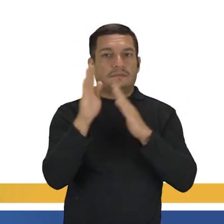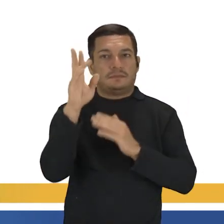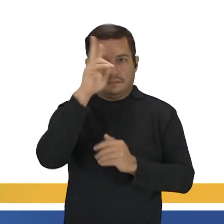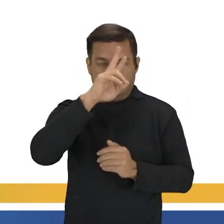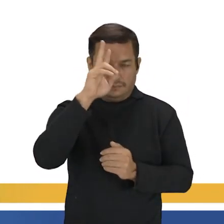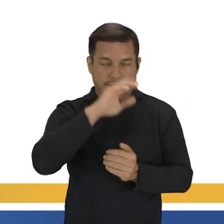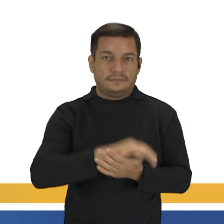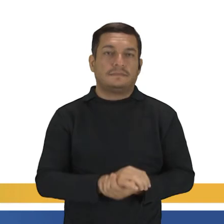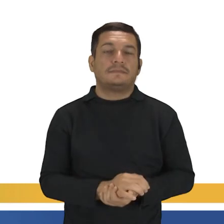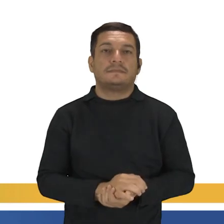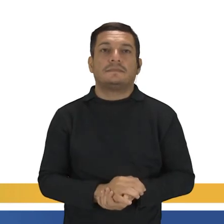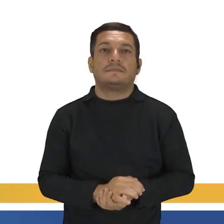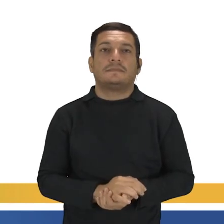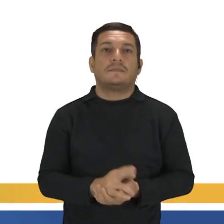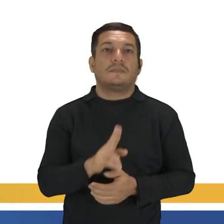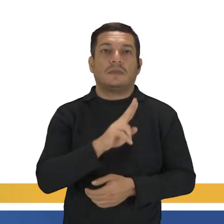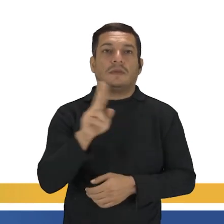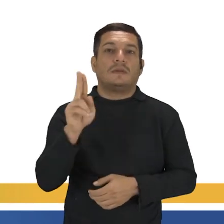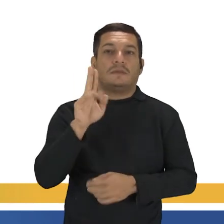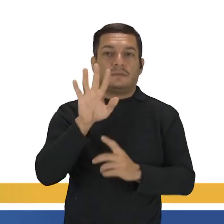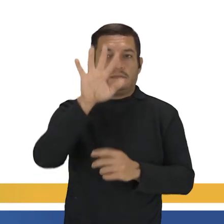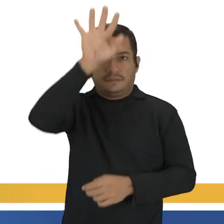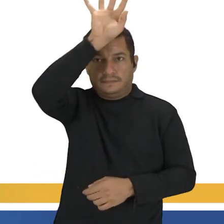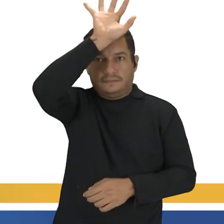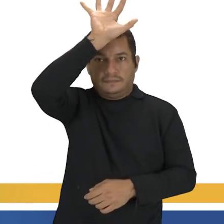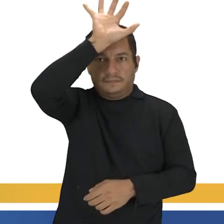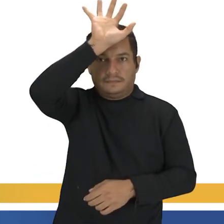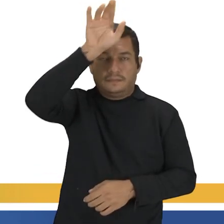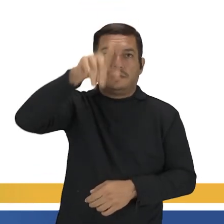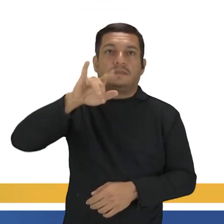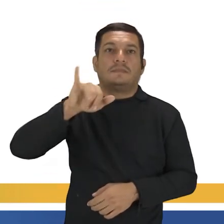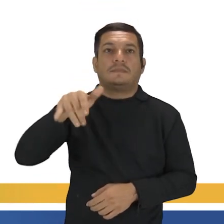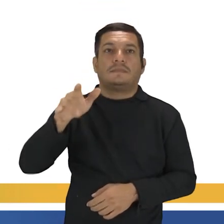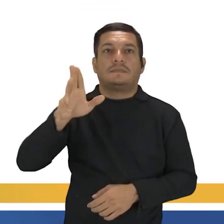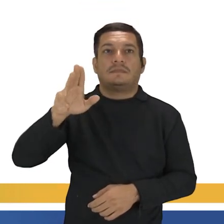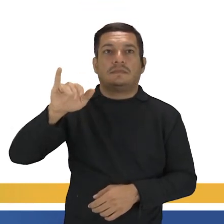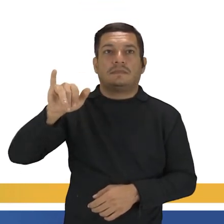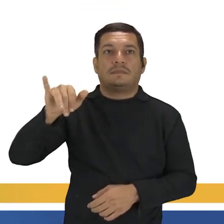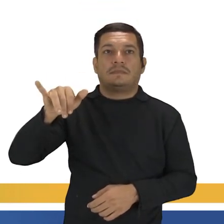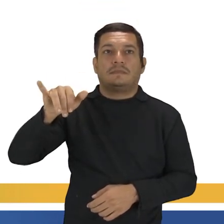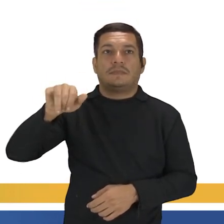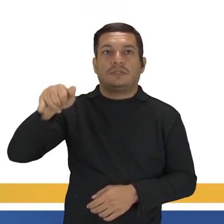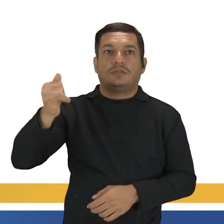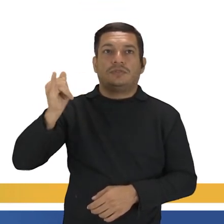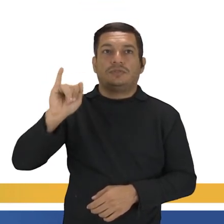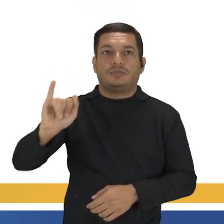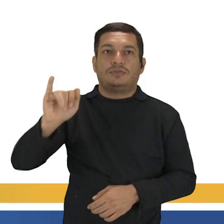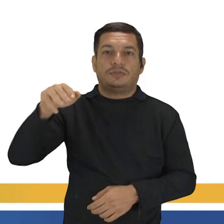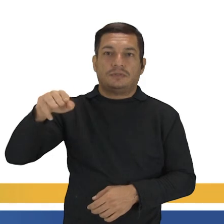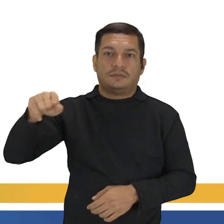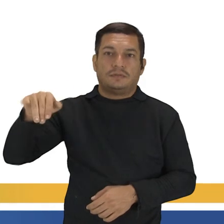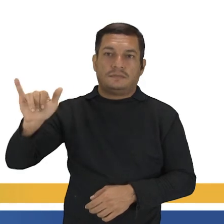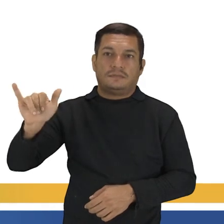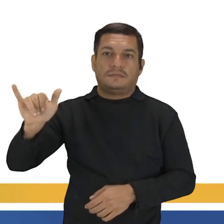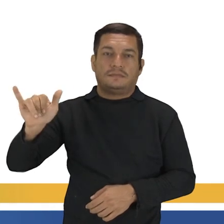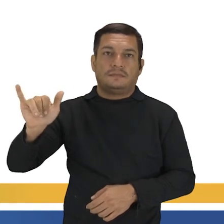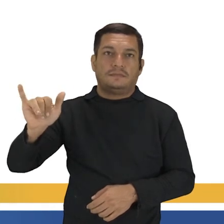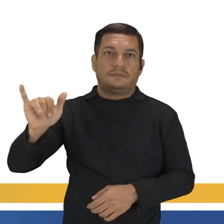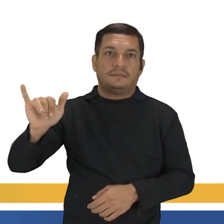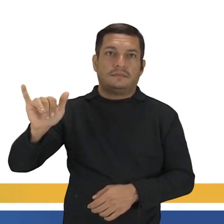Mônica em inglês. O nome do Cebolinha em inglês é o Jimmy Five. E Five, por causa que ele só tem esses cinco